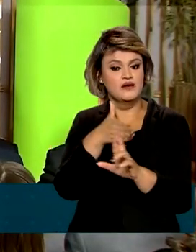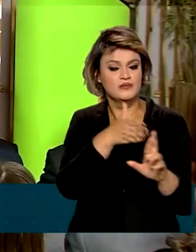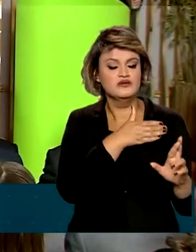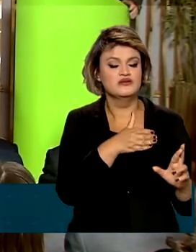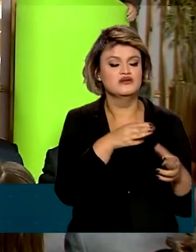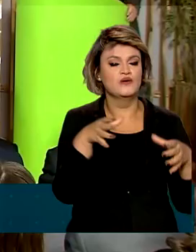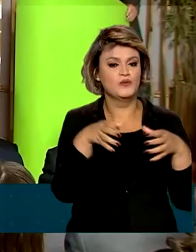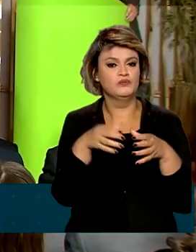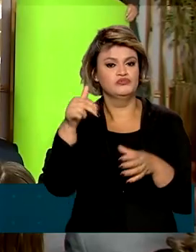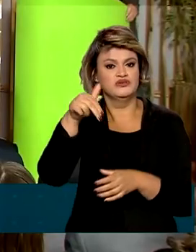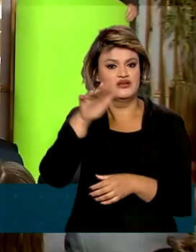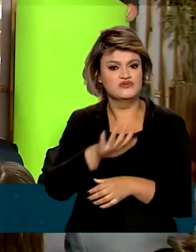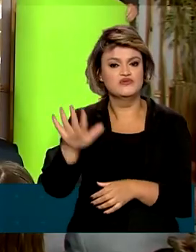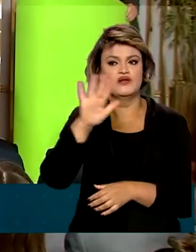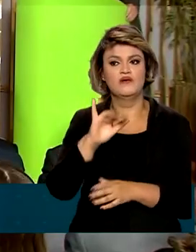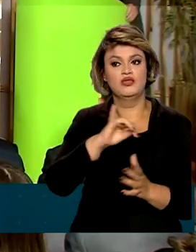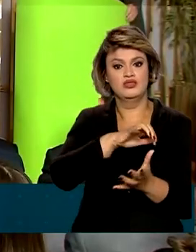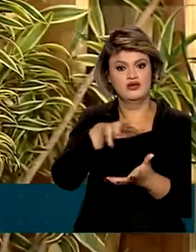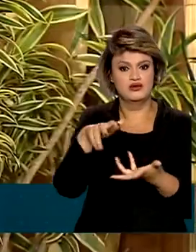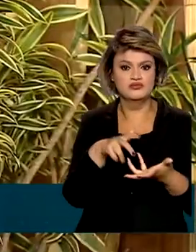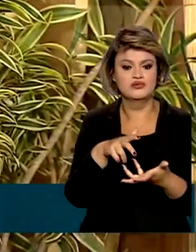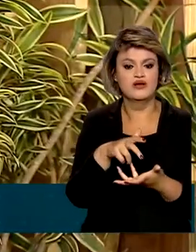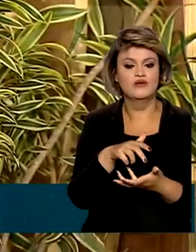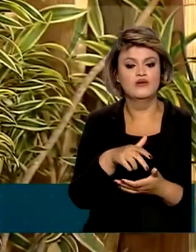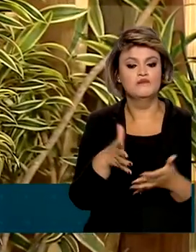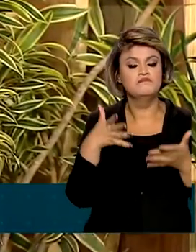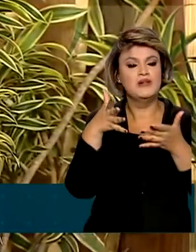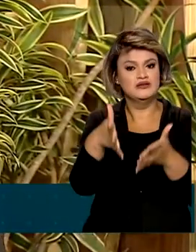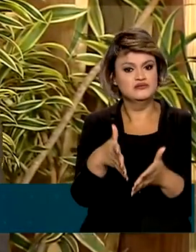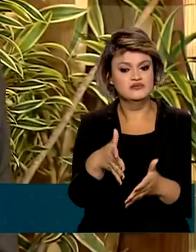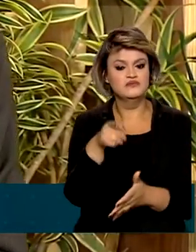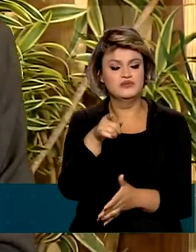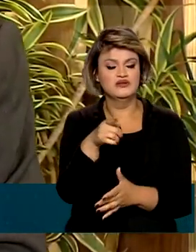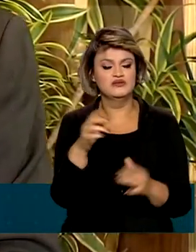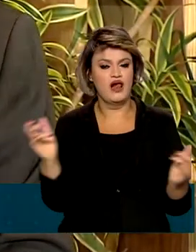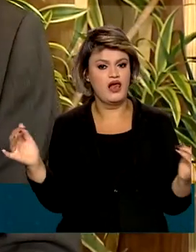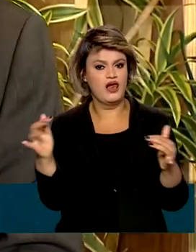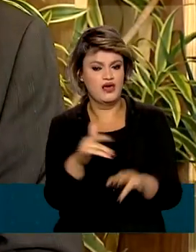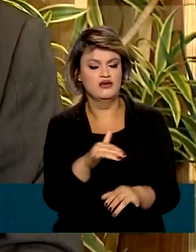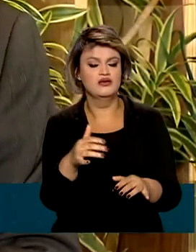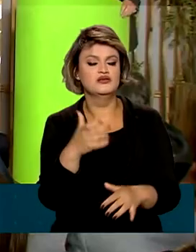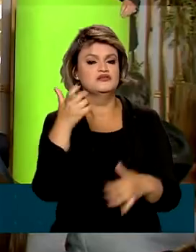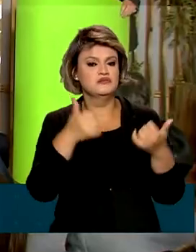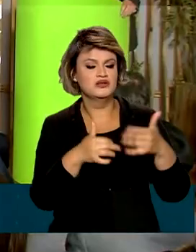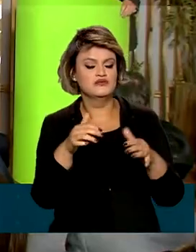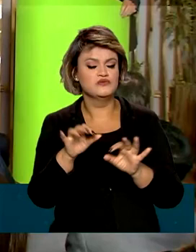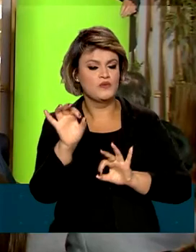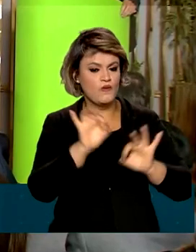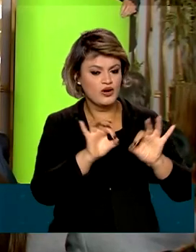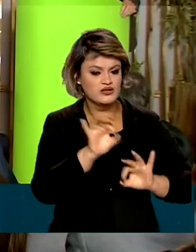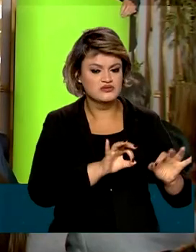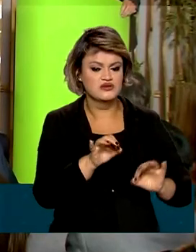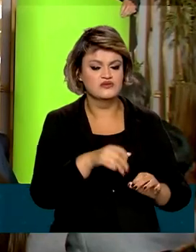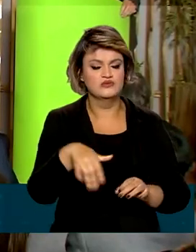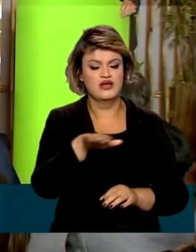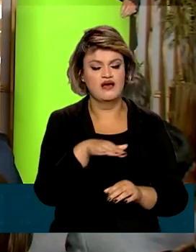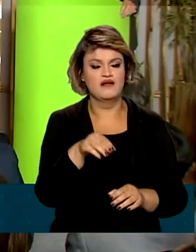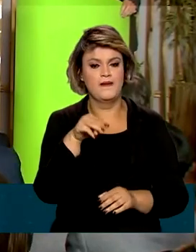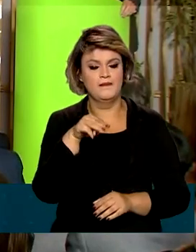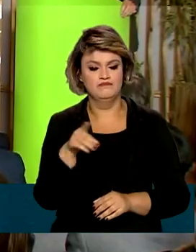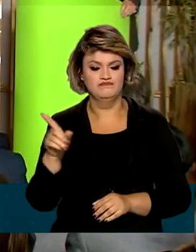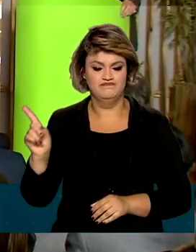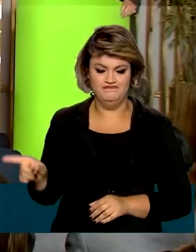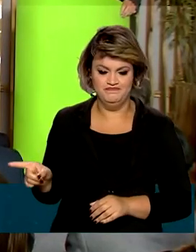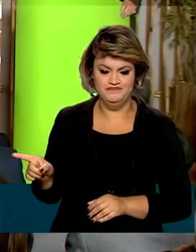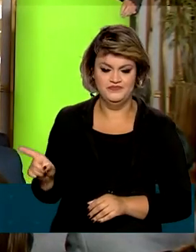corporações nacionais e internacionais participaram do encontro sobre a regularização do mercado de carbono